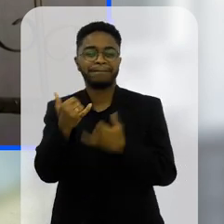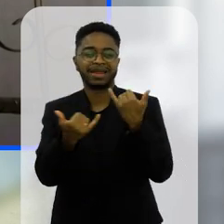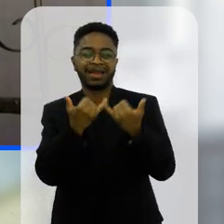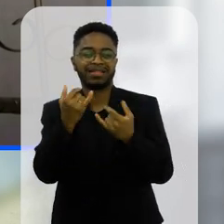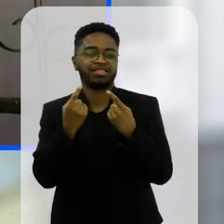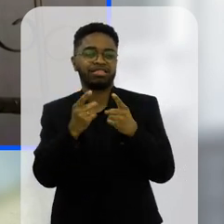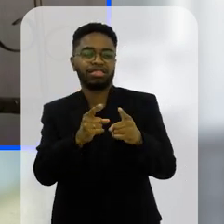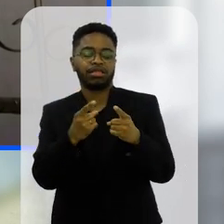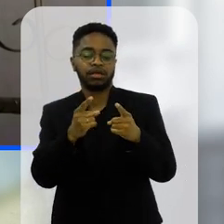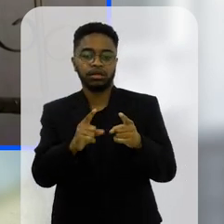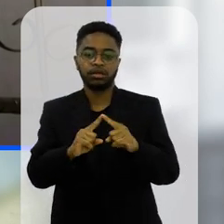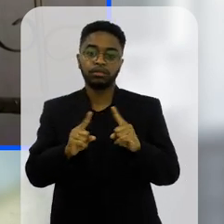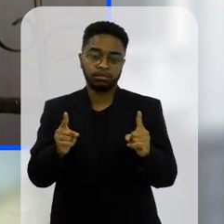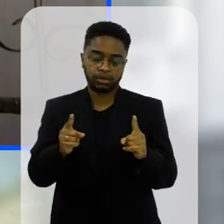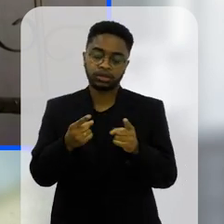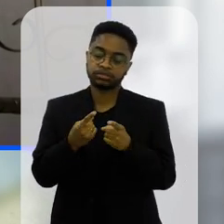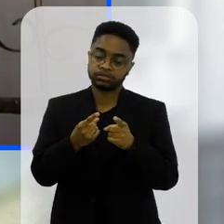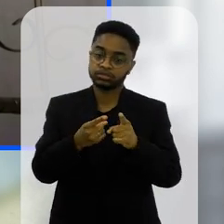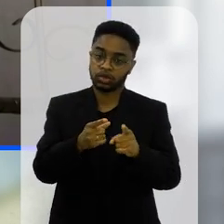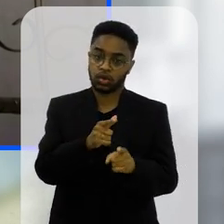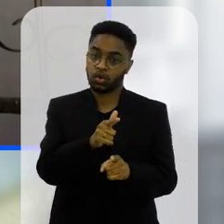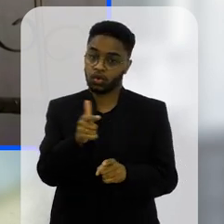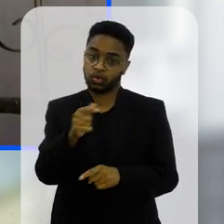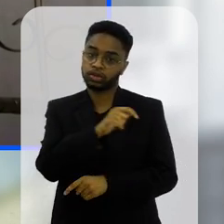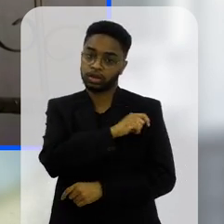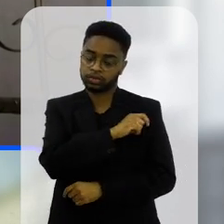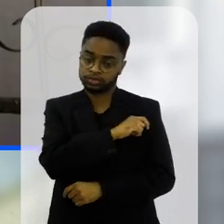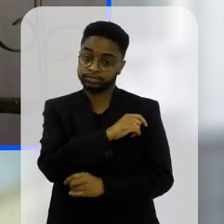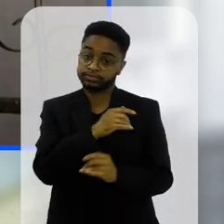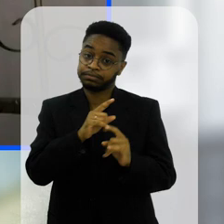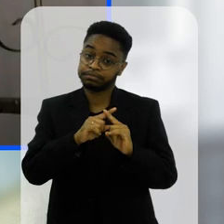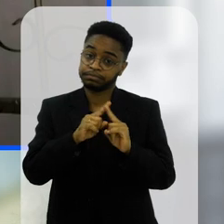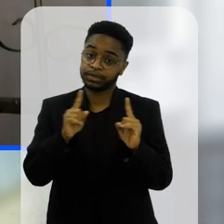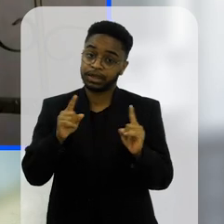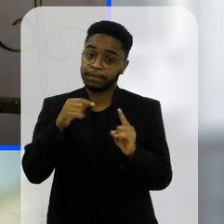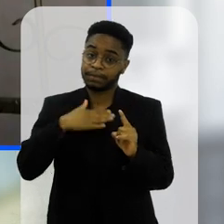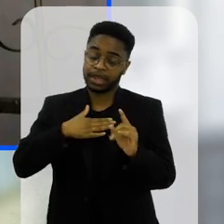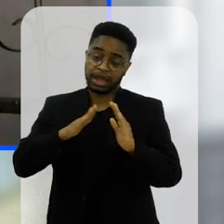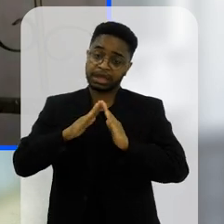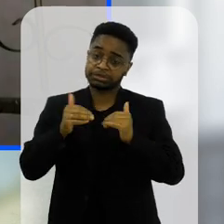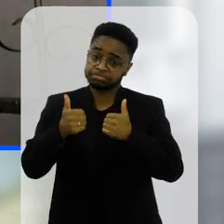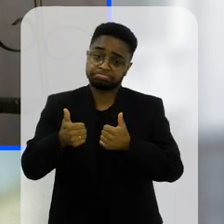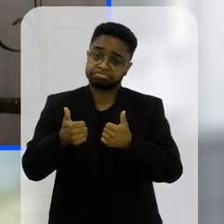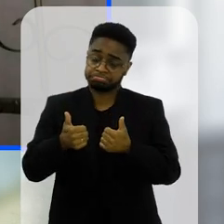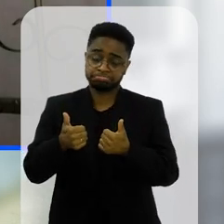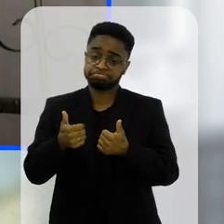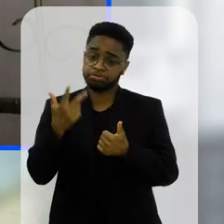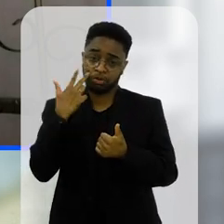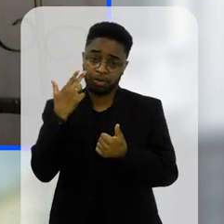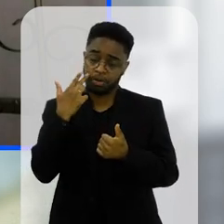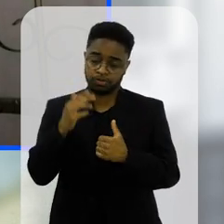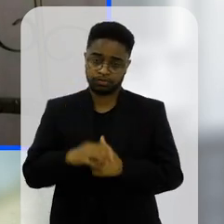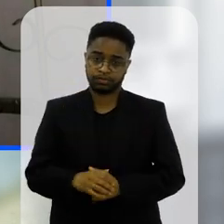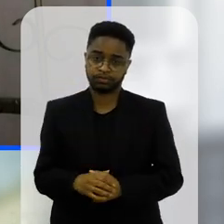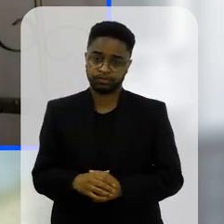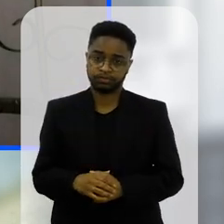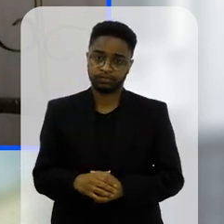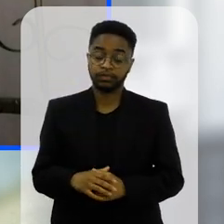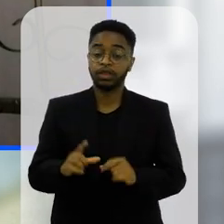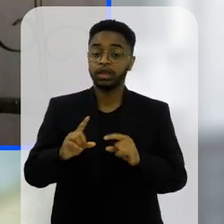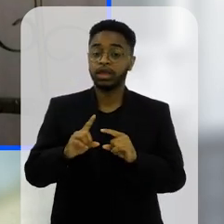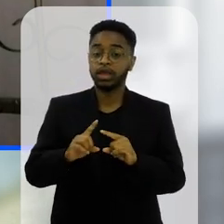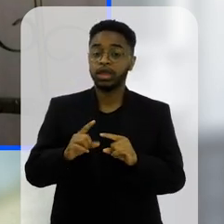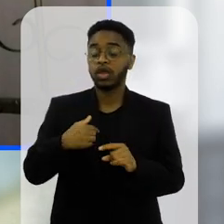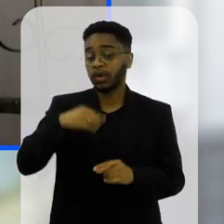brincadeira e acaba agredindo o outro né de certa forma mas aqui em casa está sendo super tranquilo eu acho